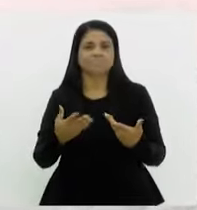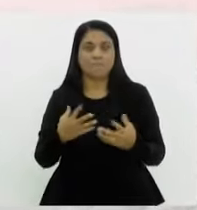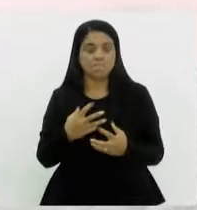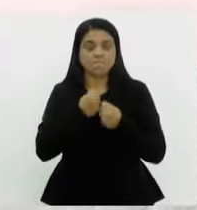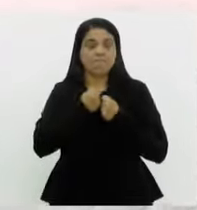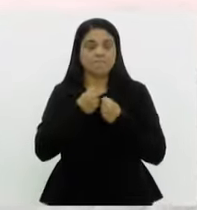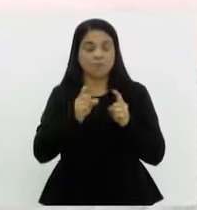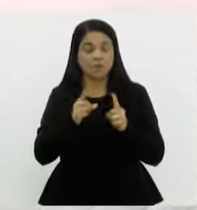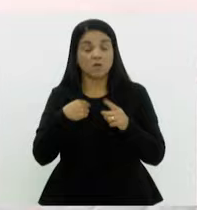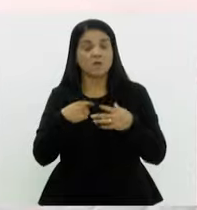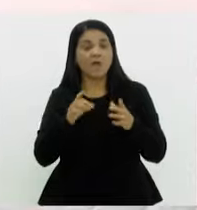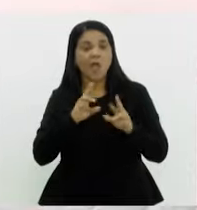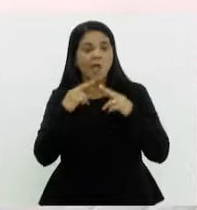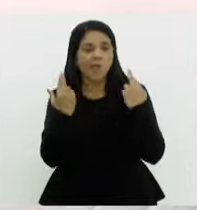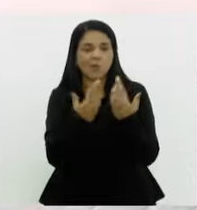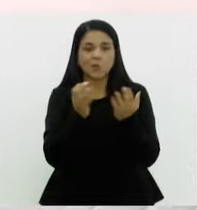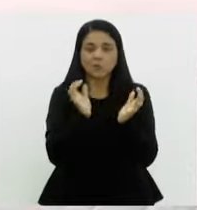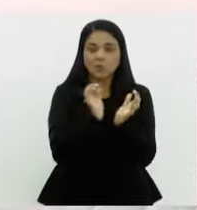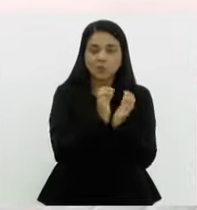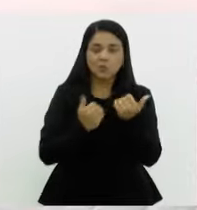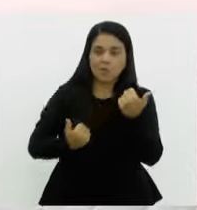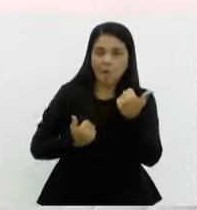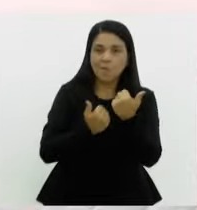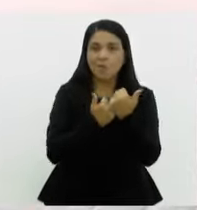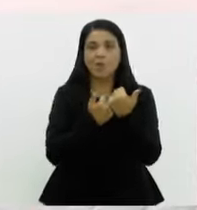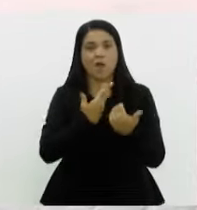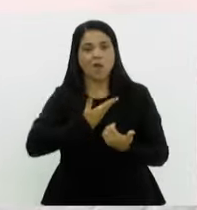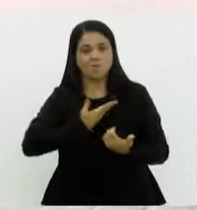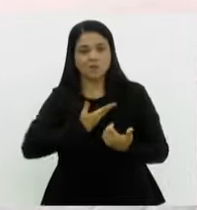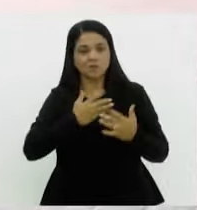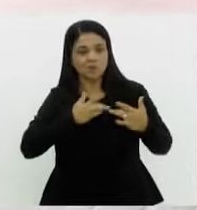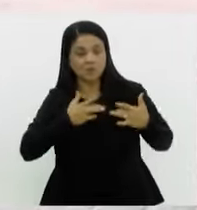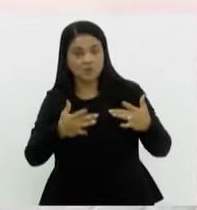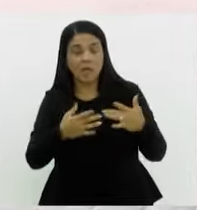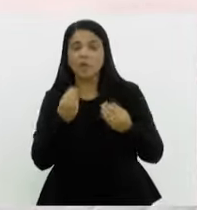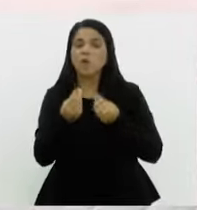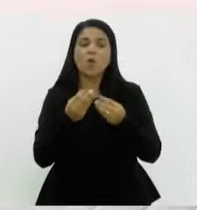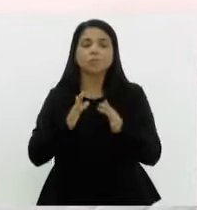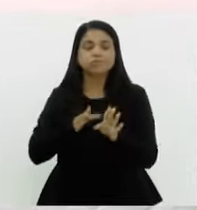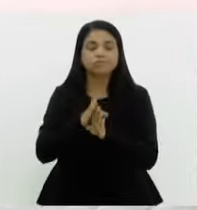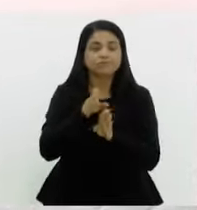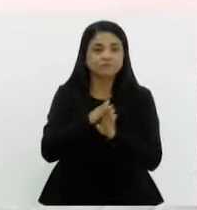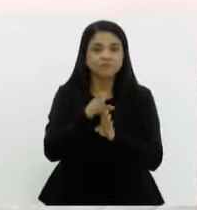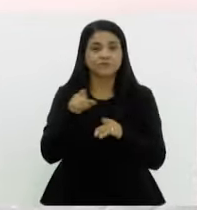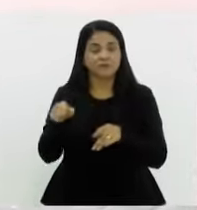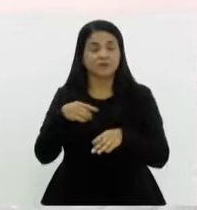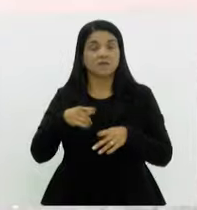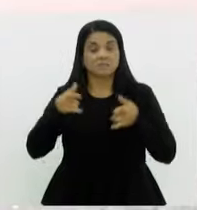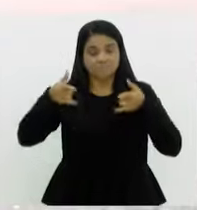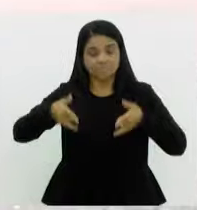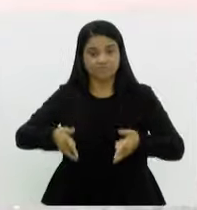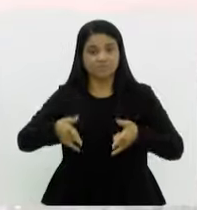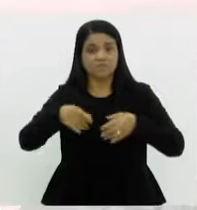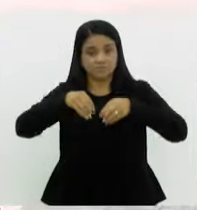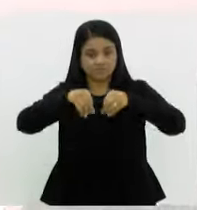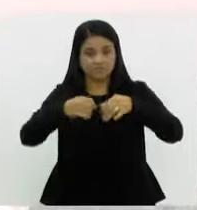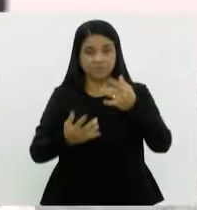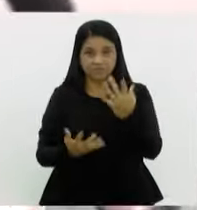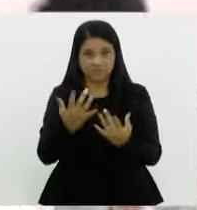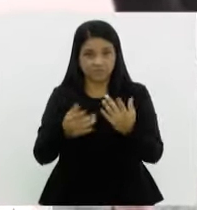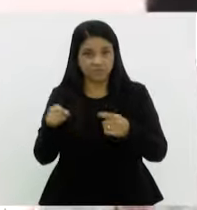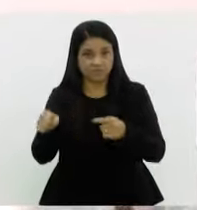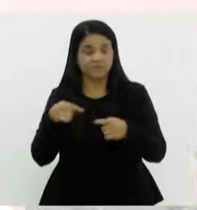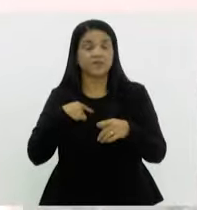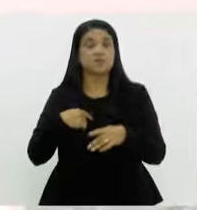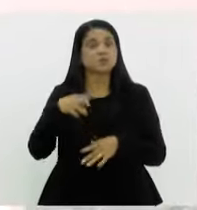Grupo Solidário, como é a conversa, qual é o diálogo realizado? Então, lá no crematório, as nossas reuniões, elas são realizadas